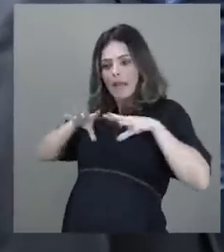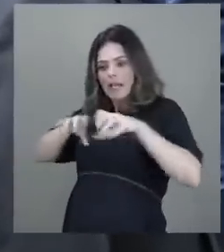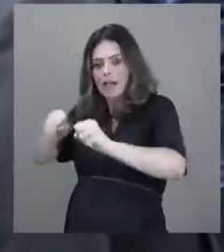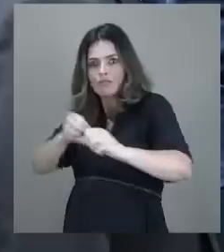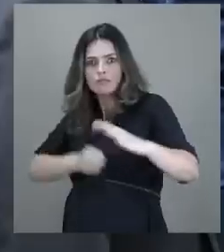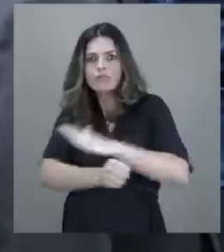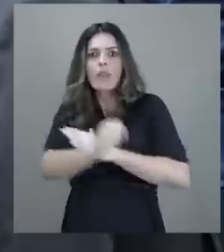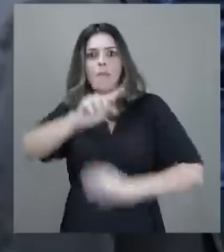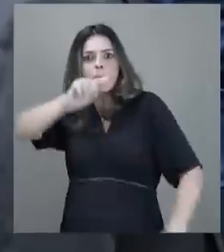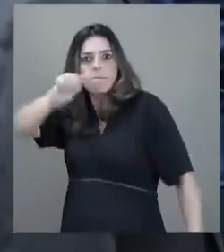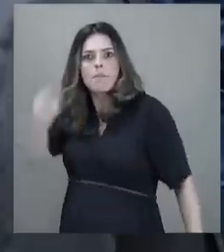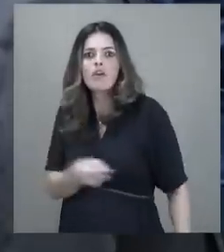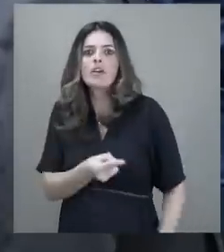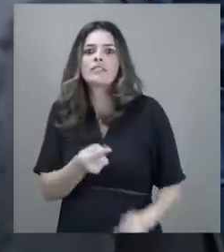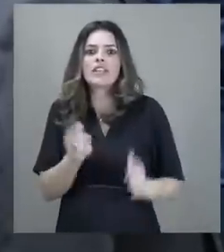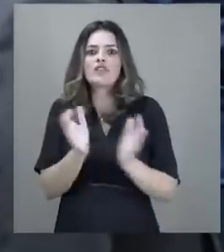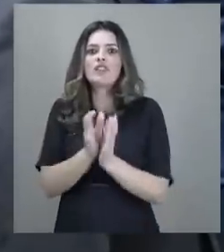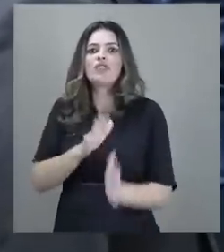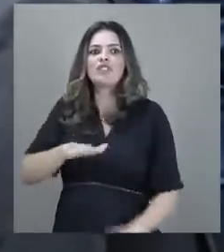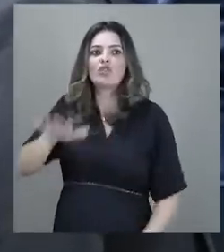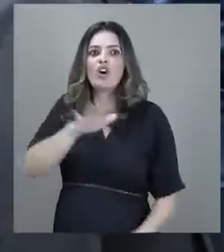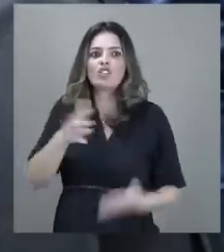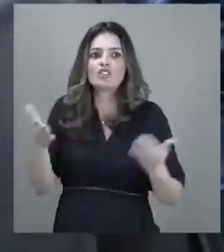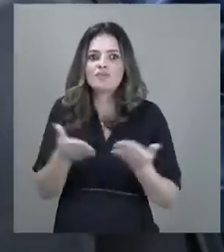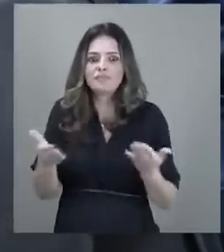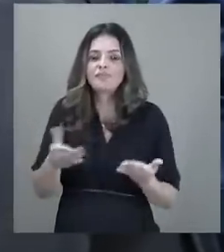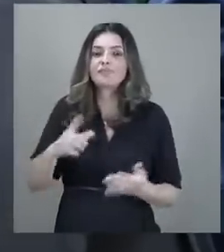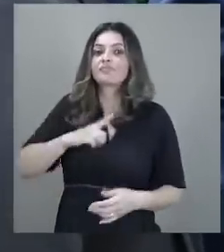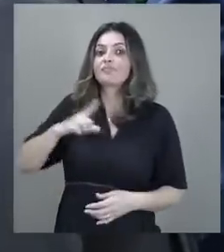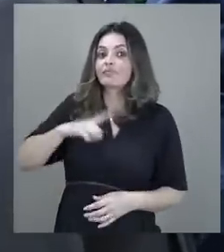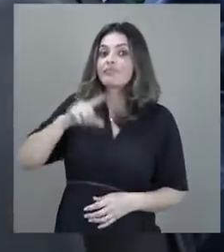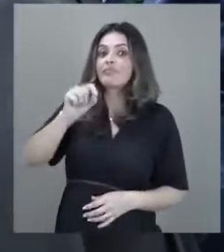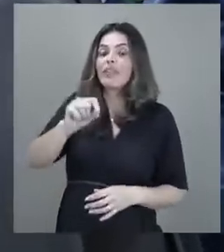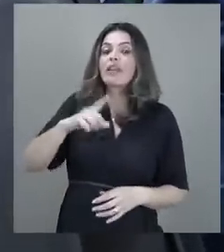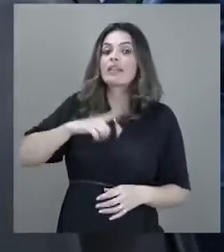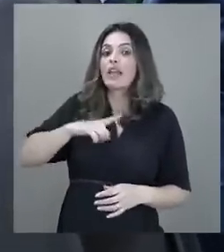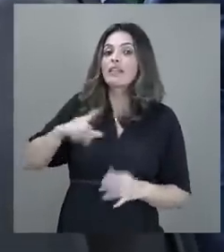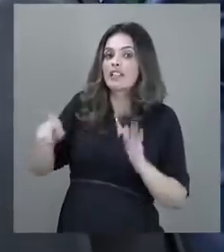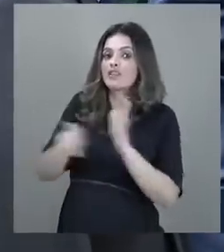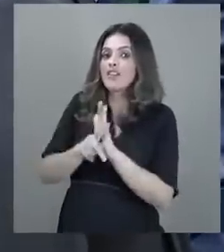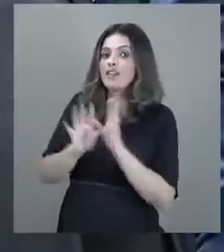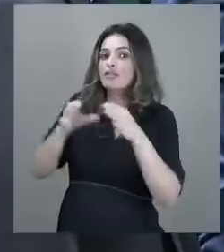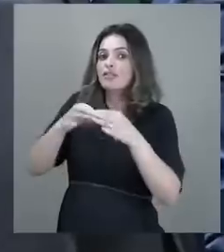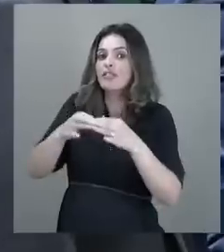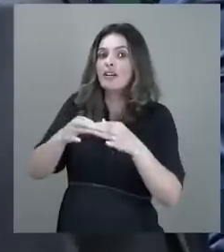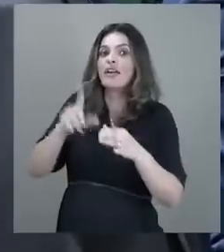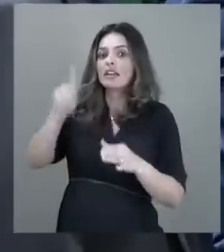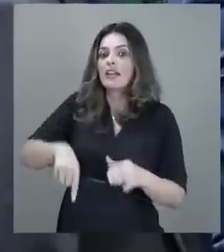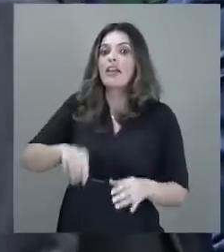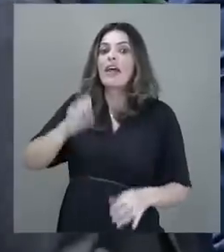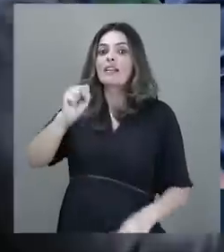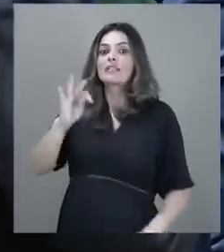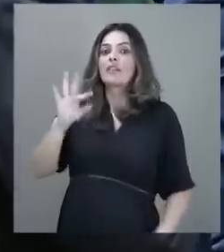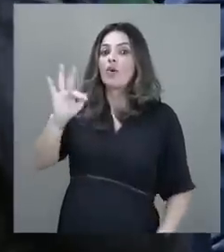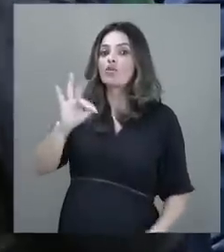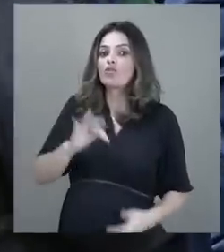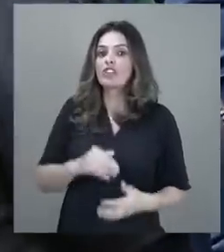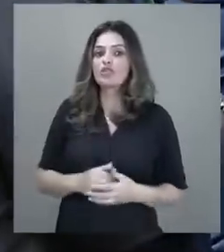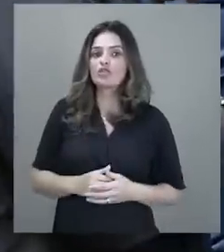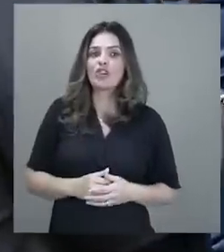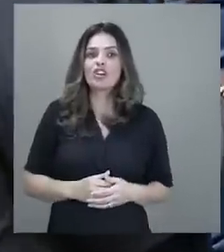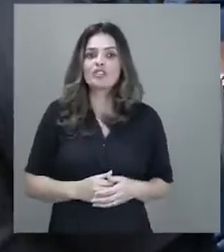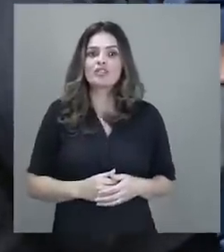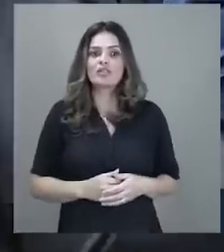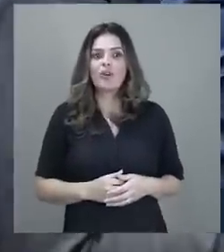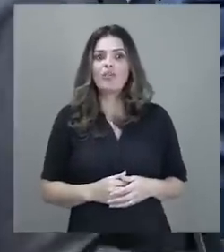E é por isso que nós temos sequenciadamente feitas operações, conduzidas pelo Supremo Tribunal Federal, conduzidas pela Polícia